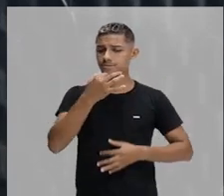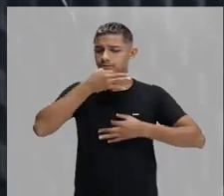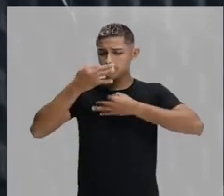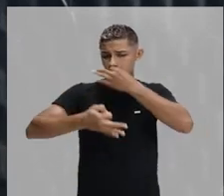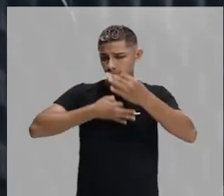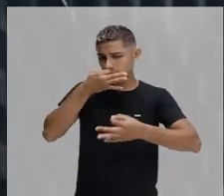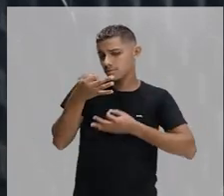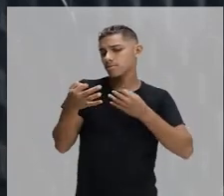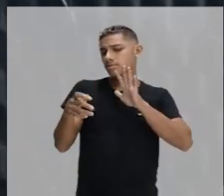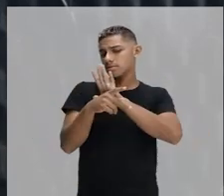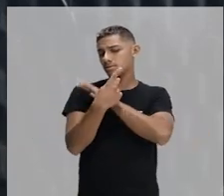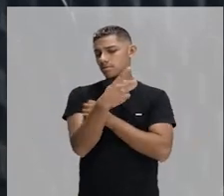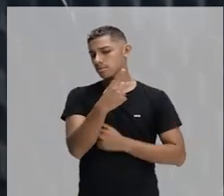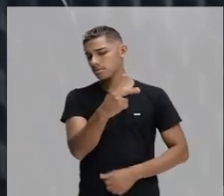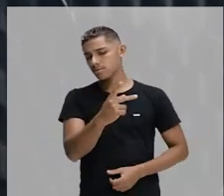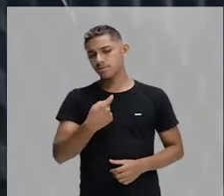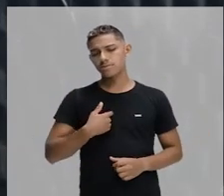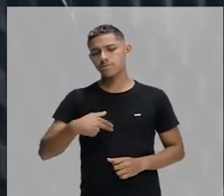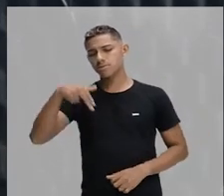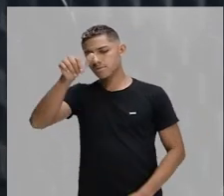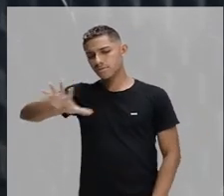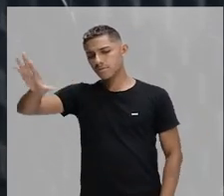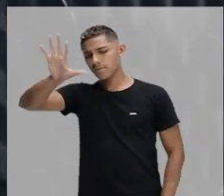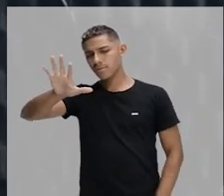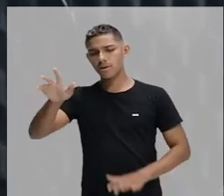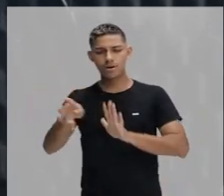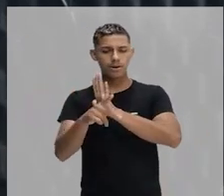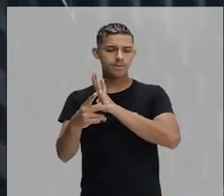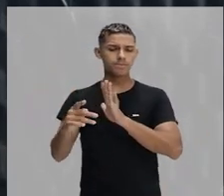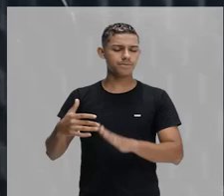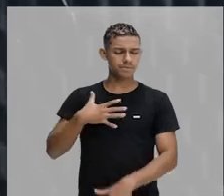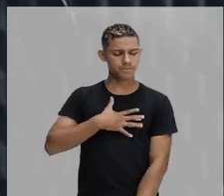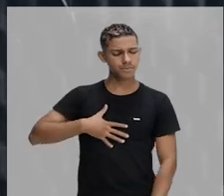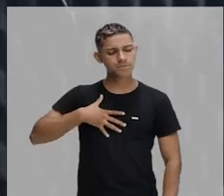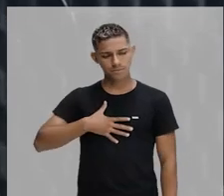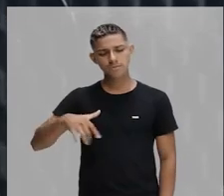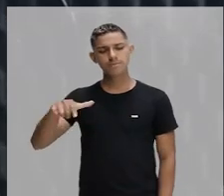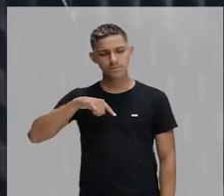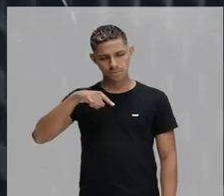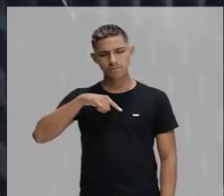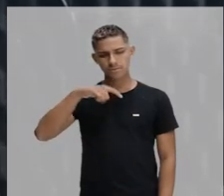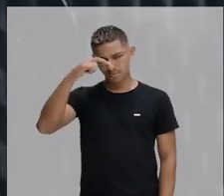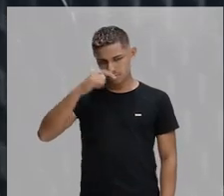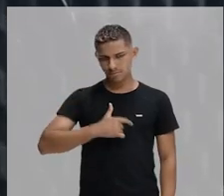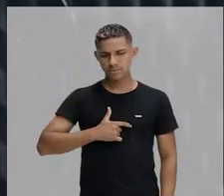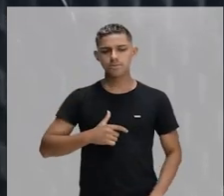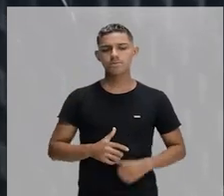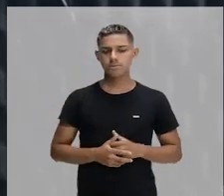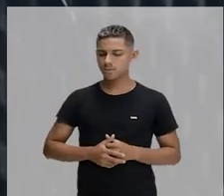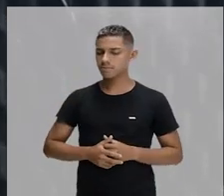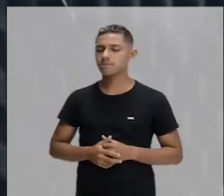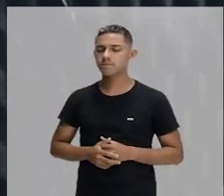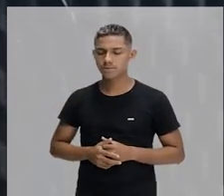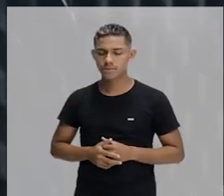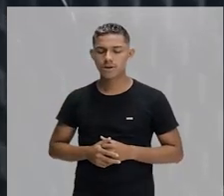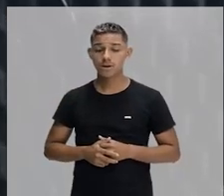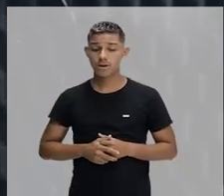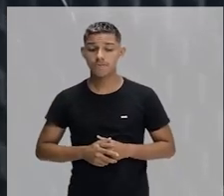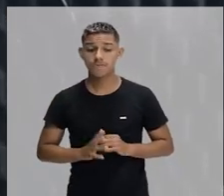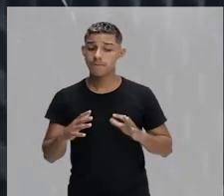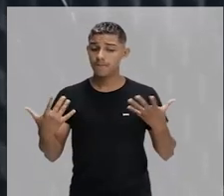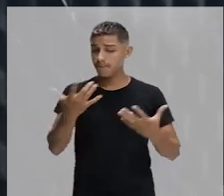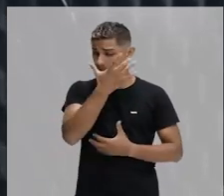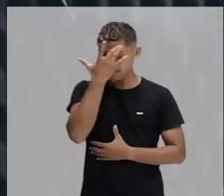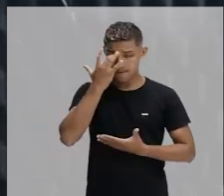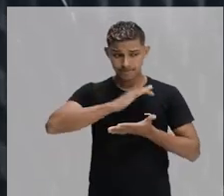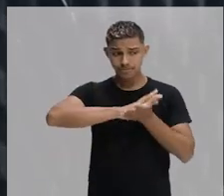assim, ele diz que quanto mais nordestino ele é, mais prazer ele tem em ser. E vocês sabem que muitas pessoas sofrem